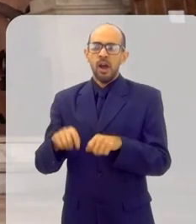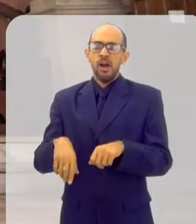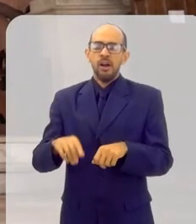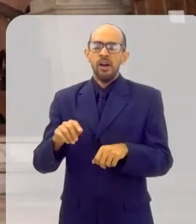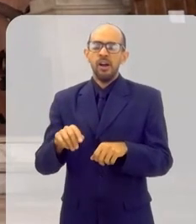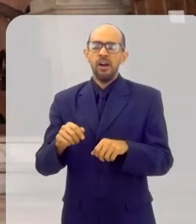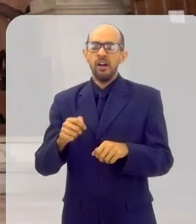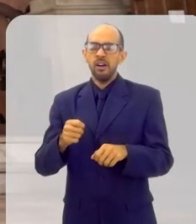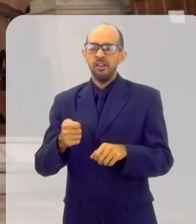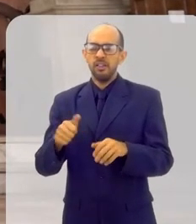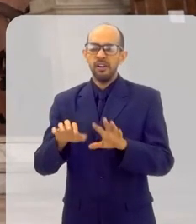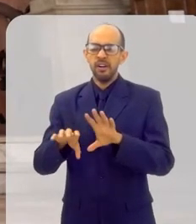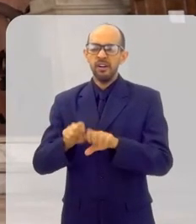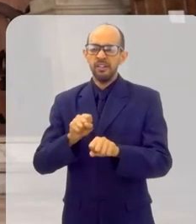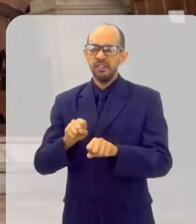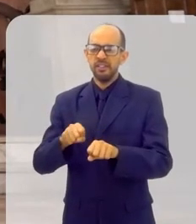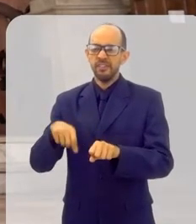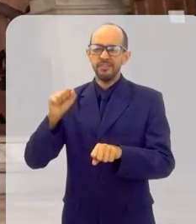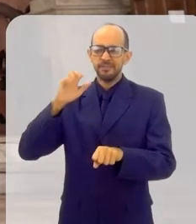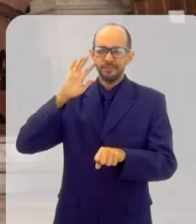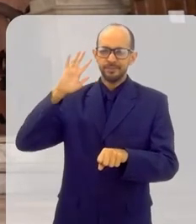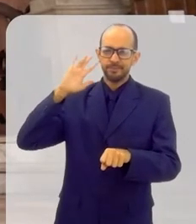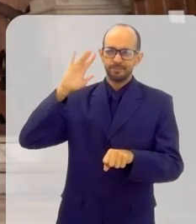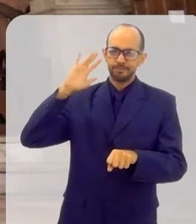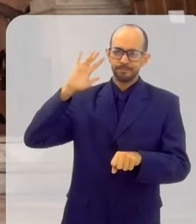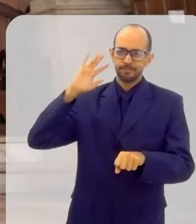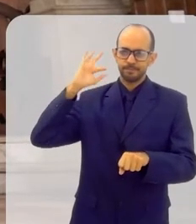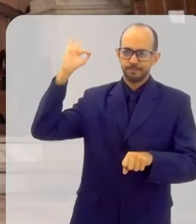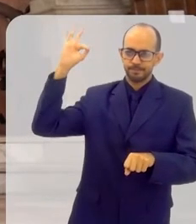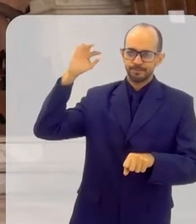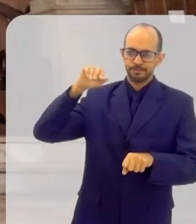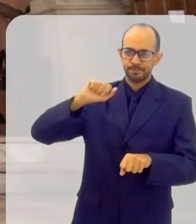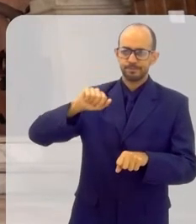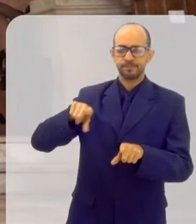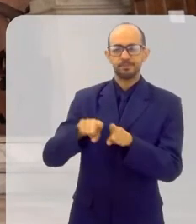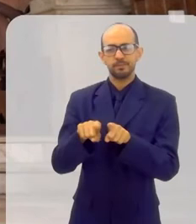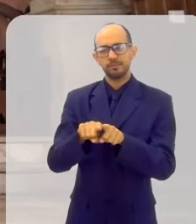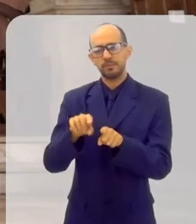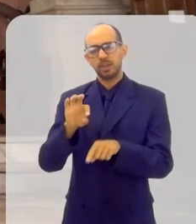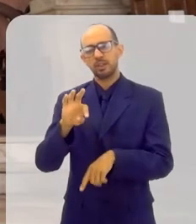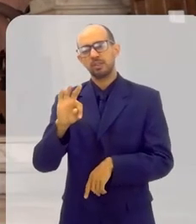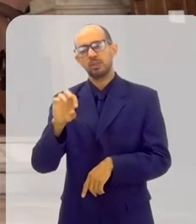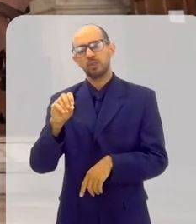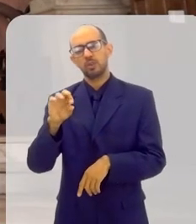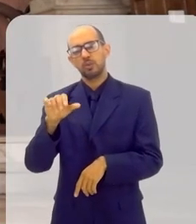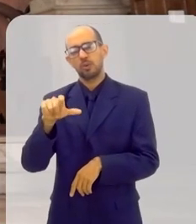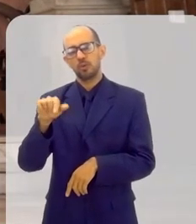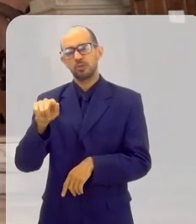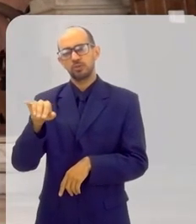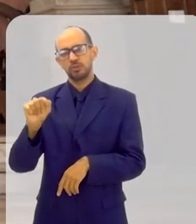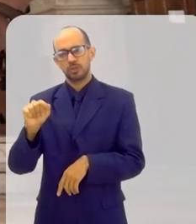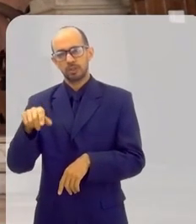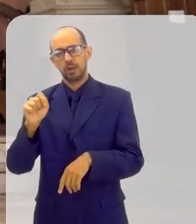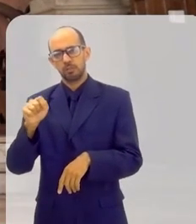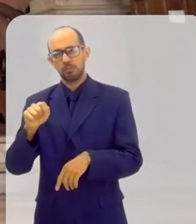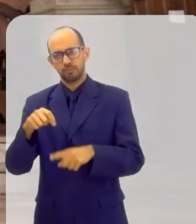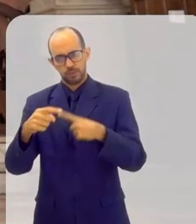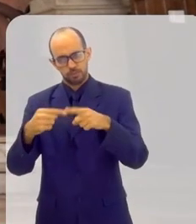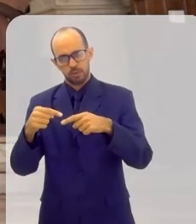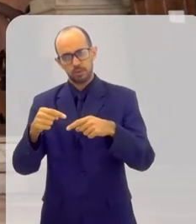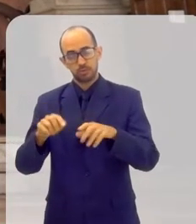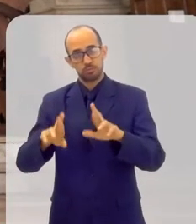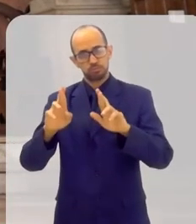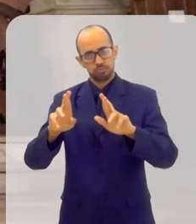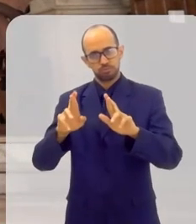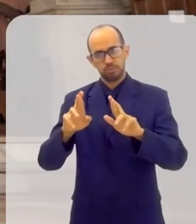Pedro Lucas, que está completando sua formação em filosofia e teologia, e quando o bispo, então, reputar que ele já está devidamente preparado, se Deus